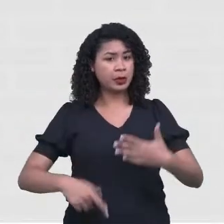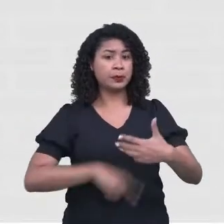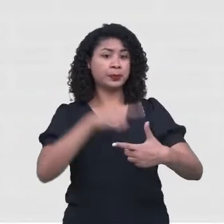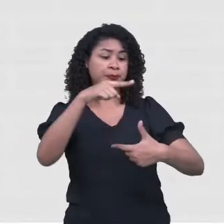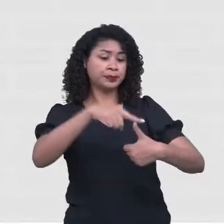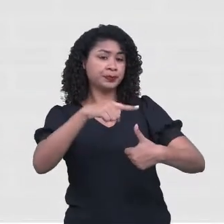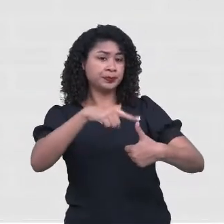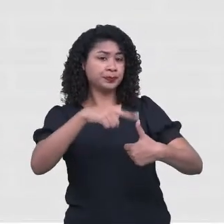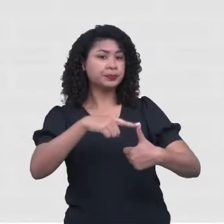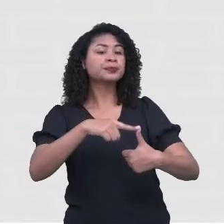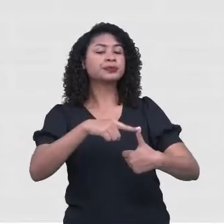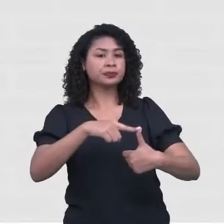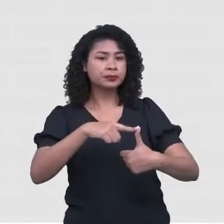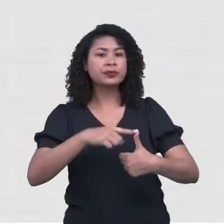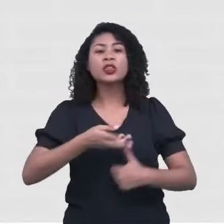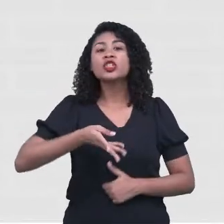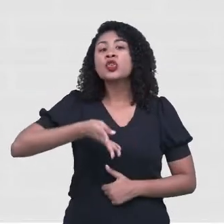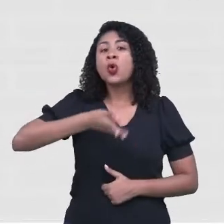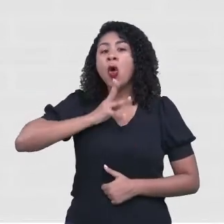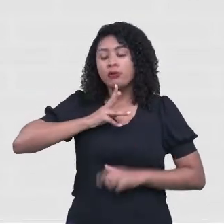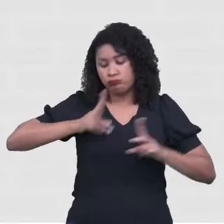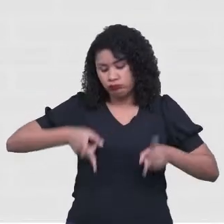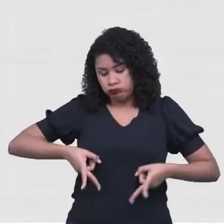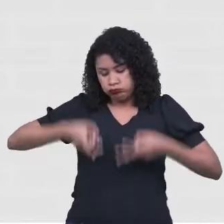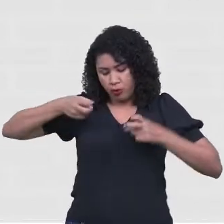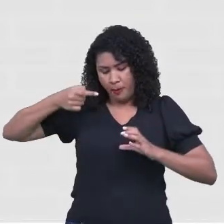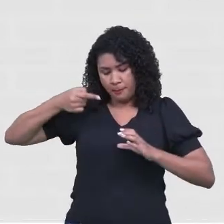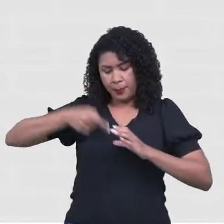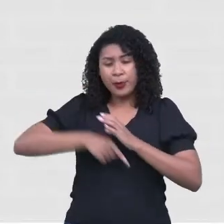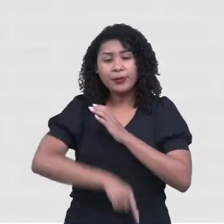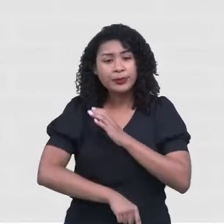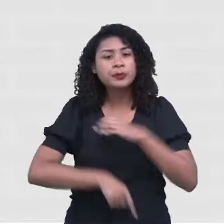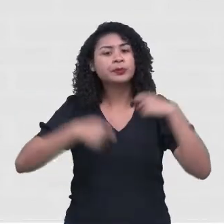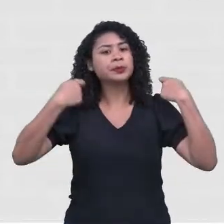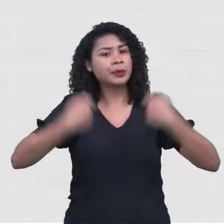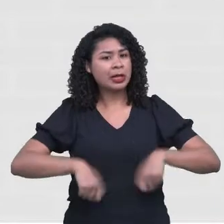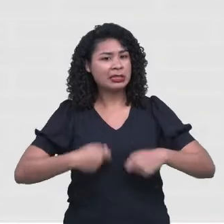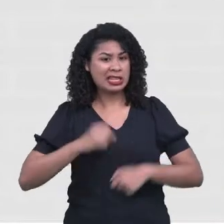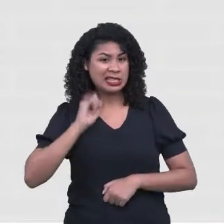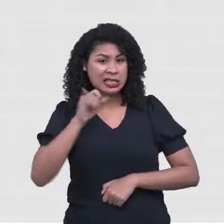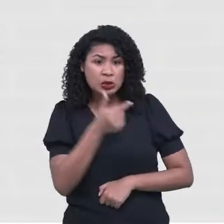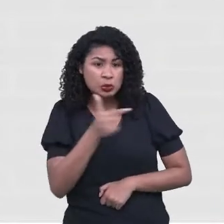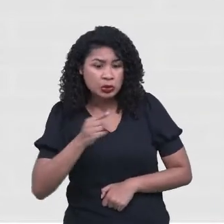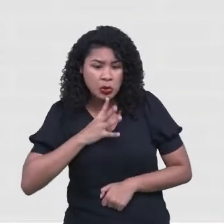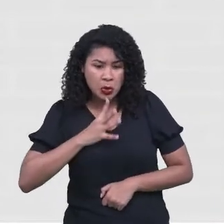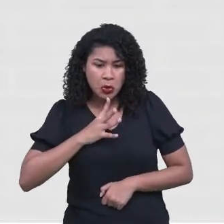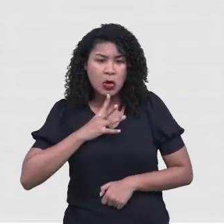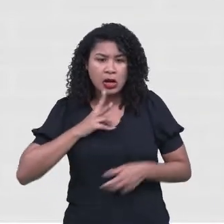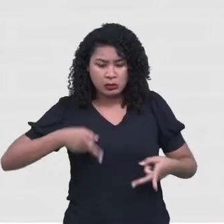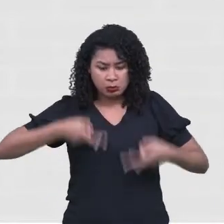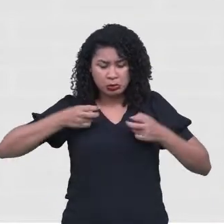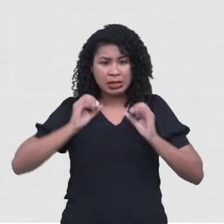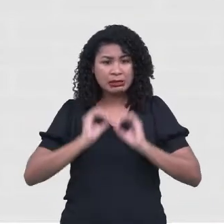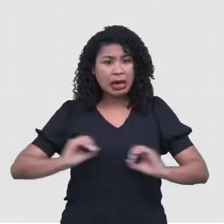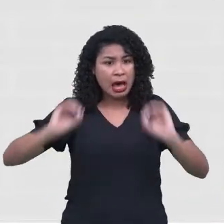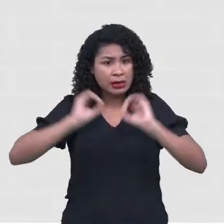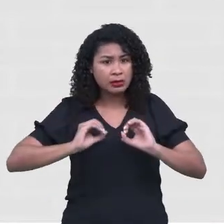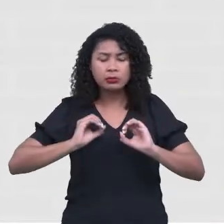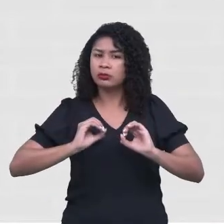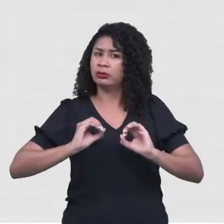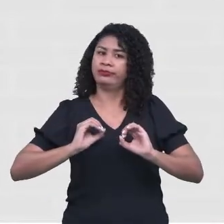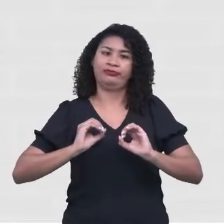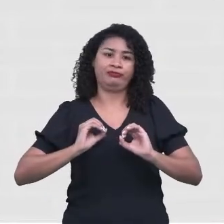Autoconhecimento. Sem um autoconhecimento, nós não podemos desenvolver nada. Eu tenho que me conhecer. Eu tenho que saber